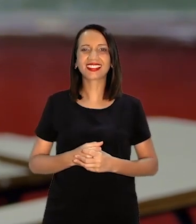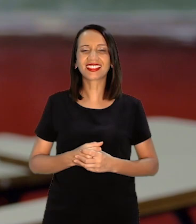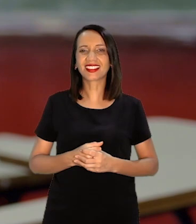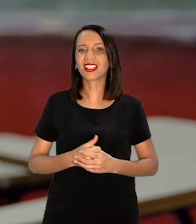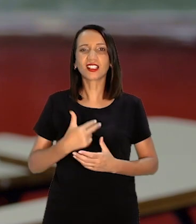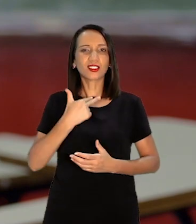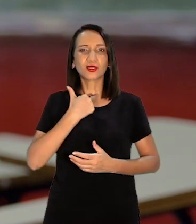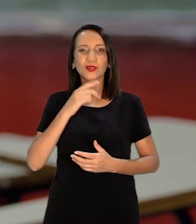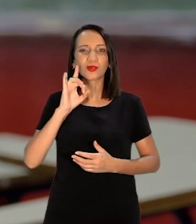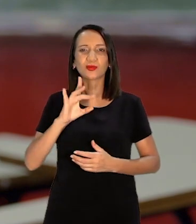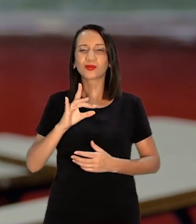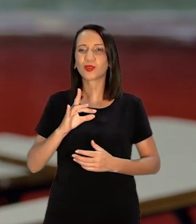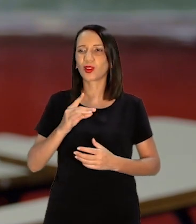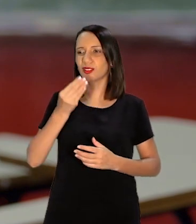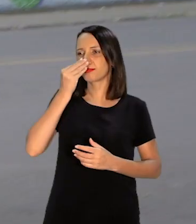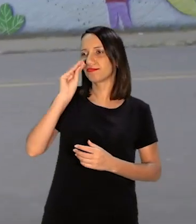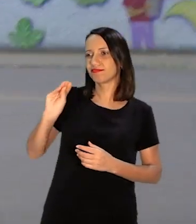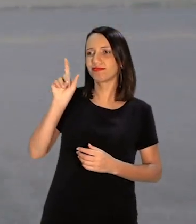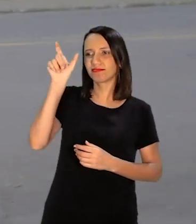se faz Em outro